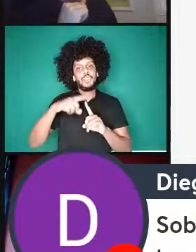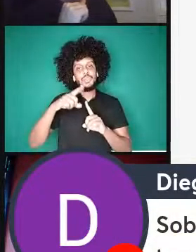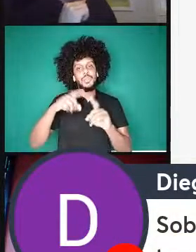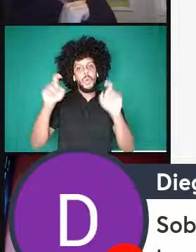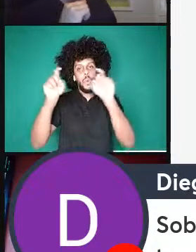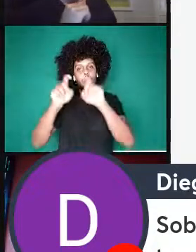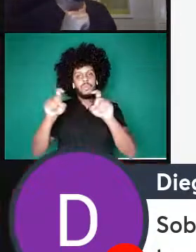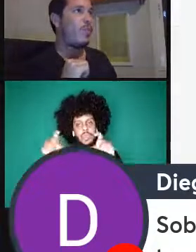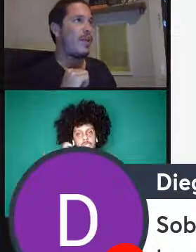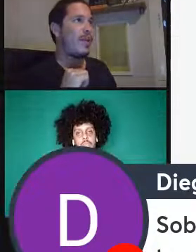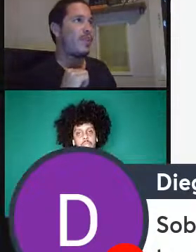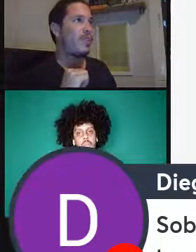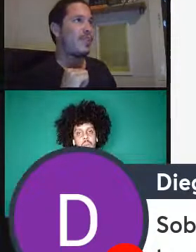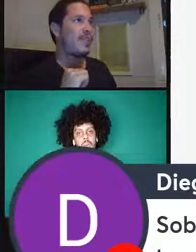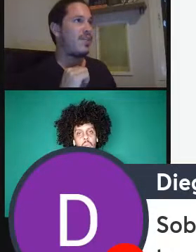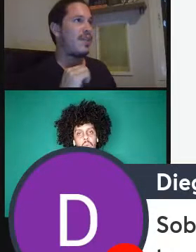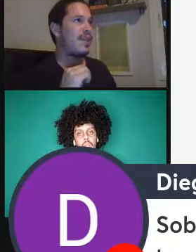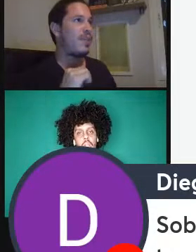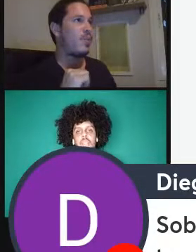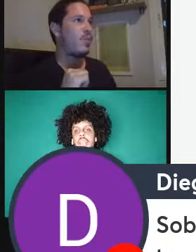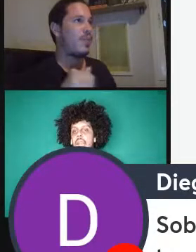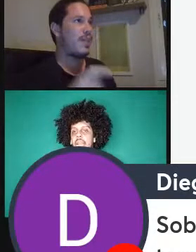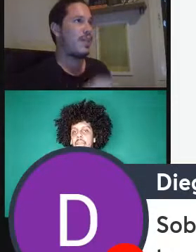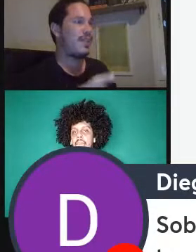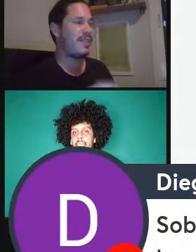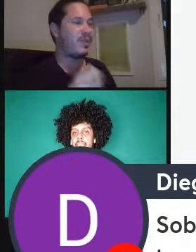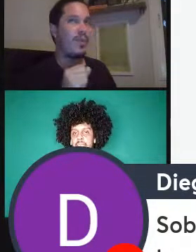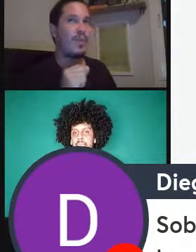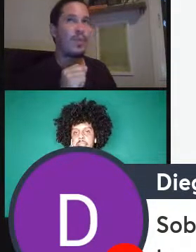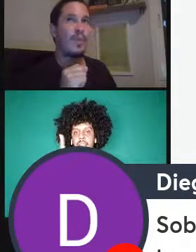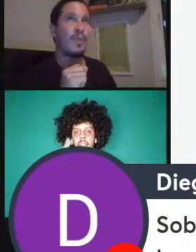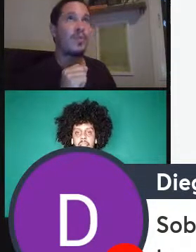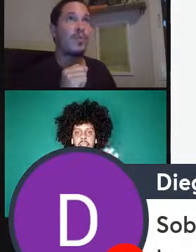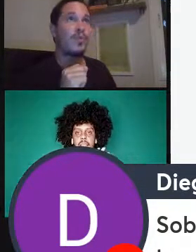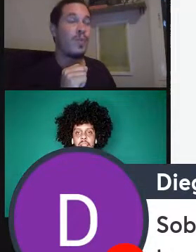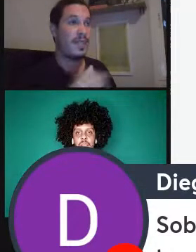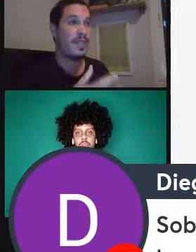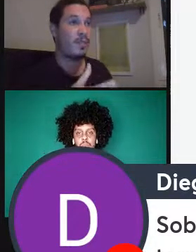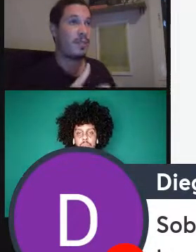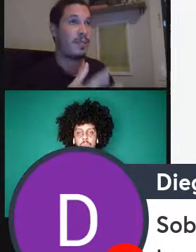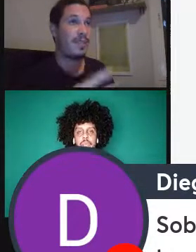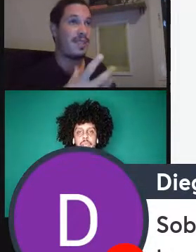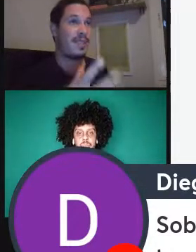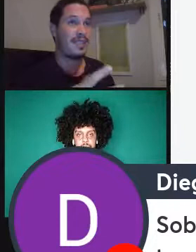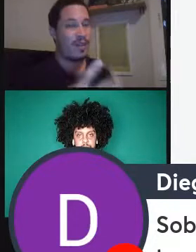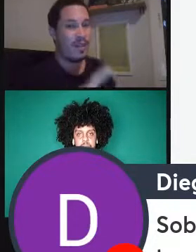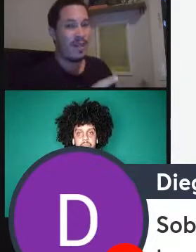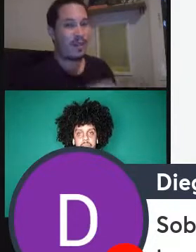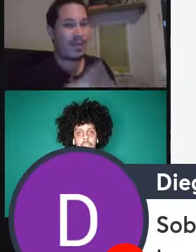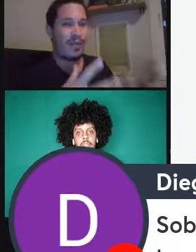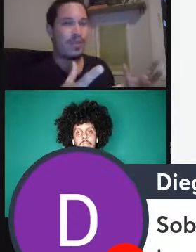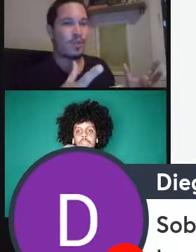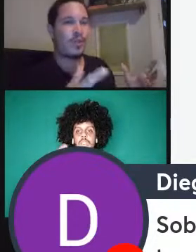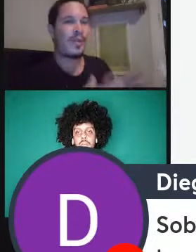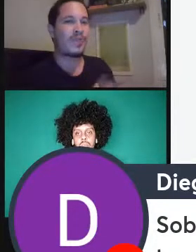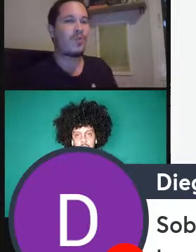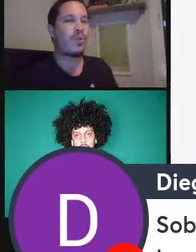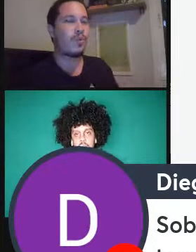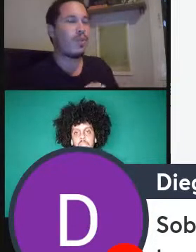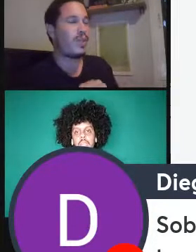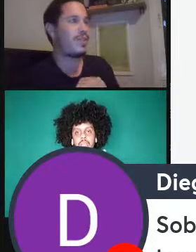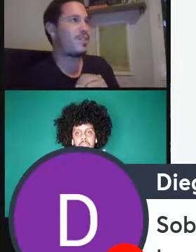então por exemplo no processador lá da Google que são um tipo de supercondutores sim você precisa então quando você fala de